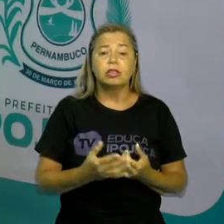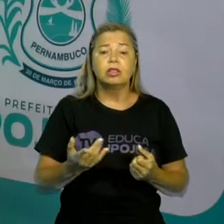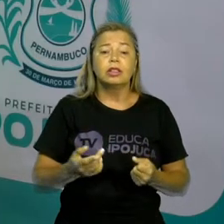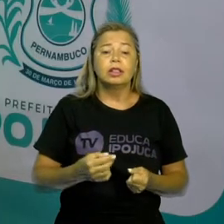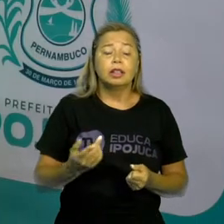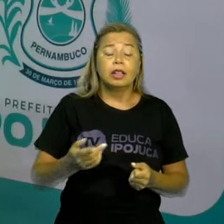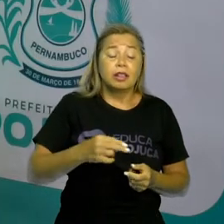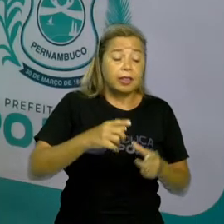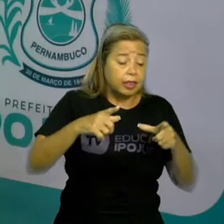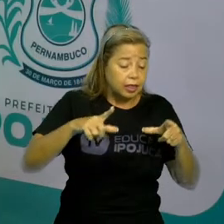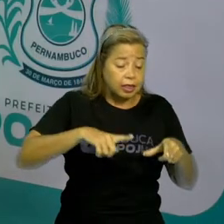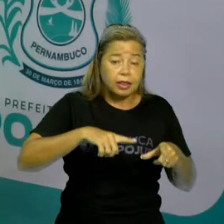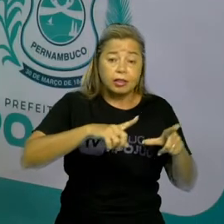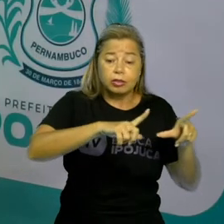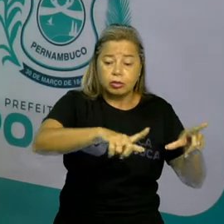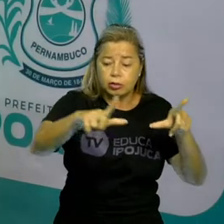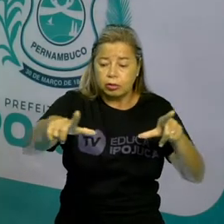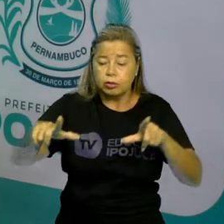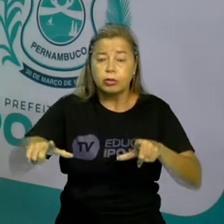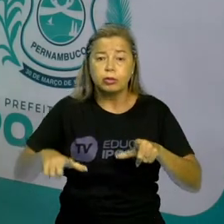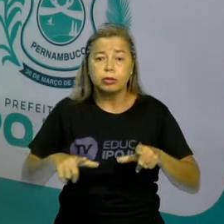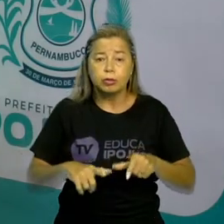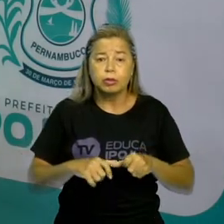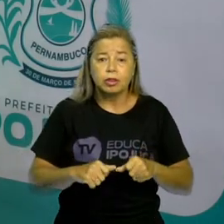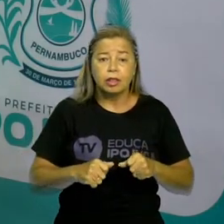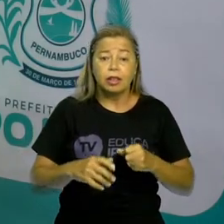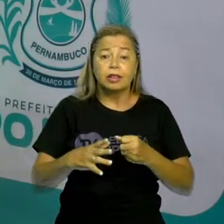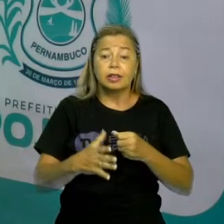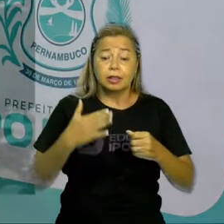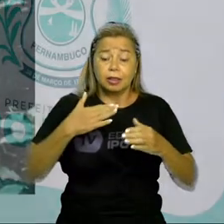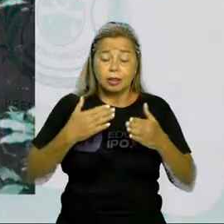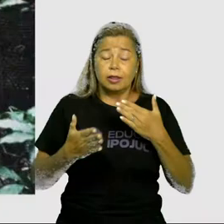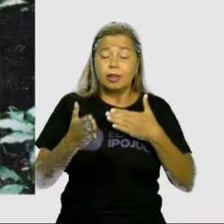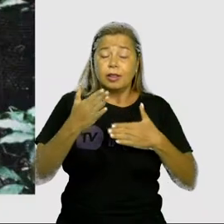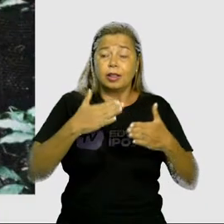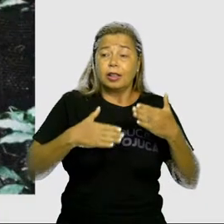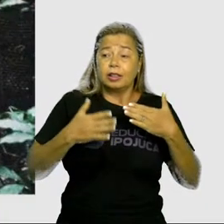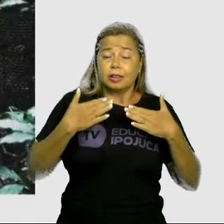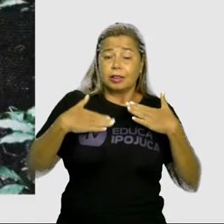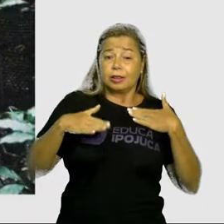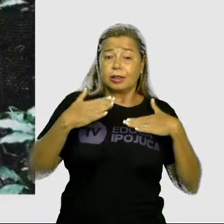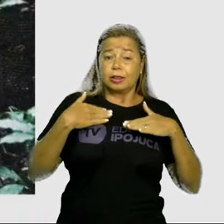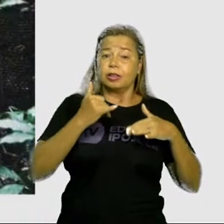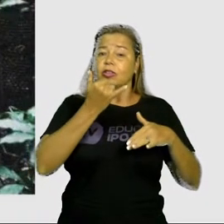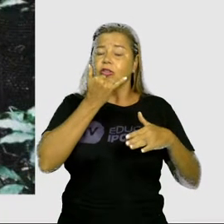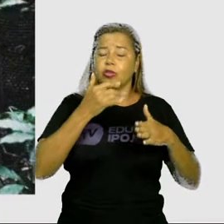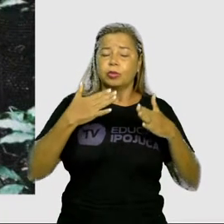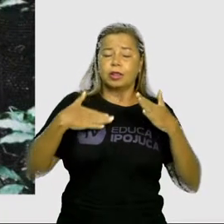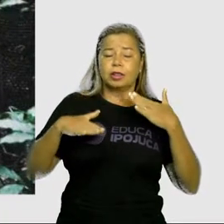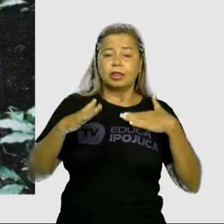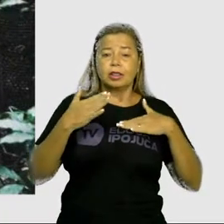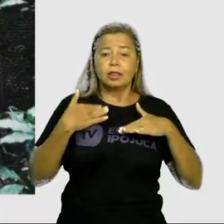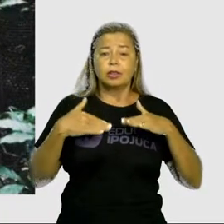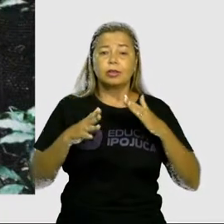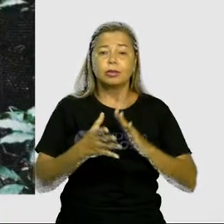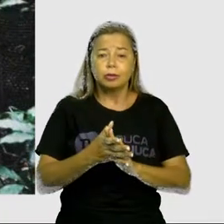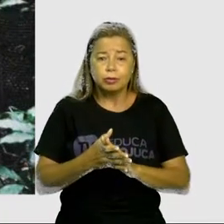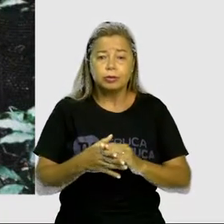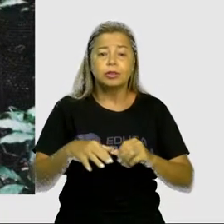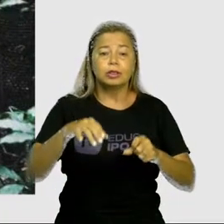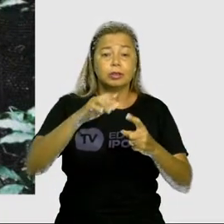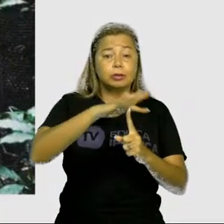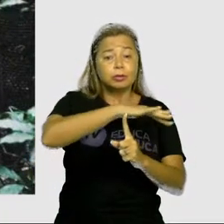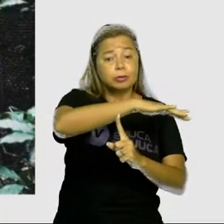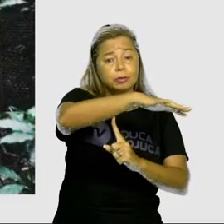preservar o meio ambiente. Quais são os tipos de unidades de preservação? A gente tem a